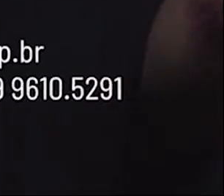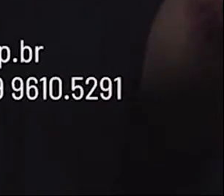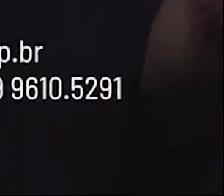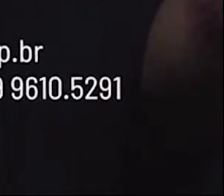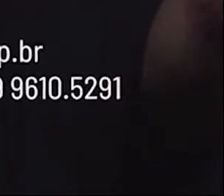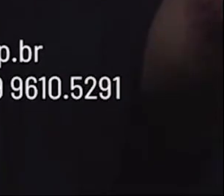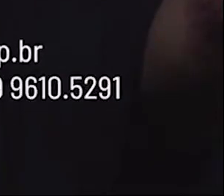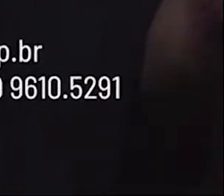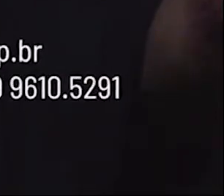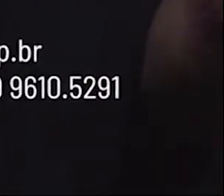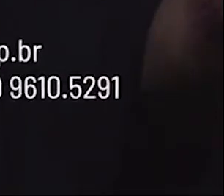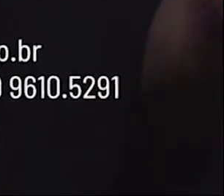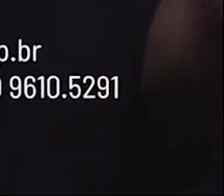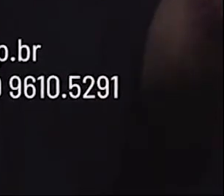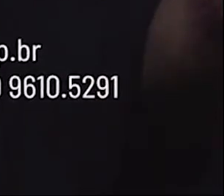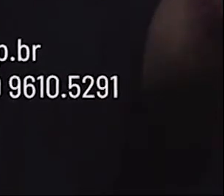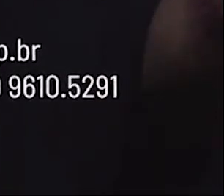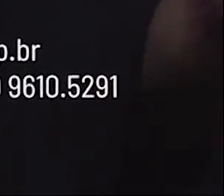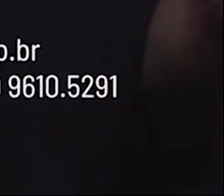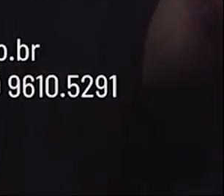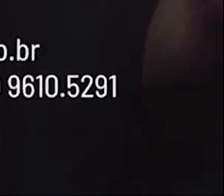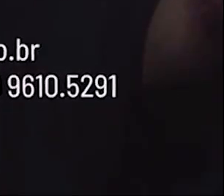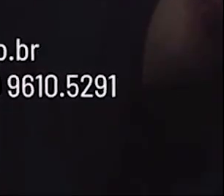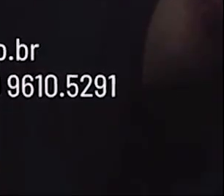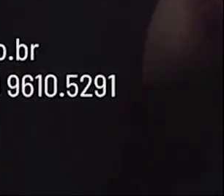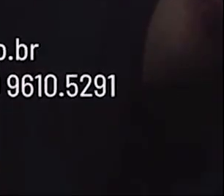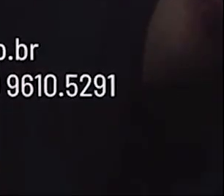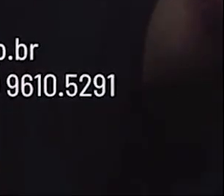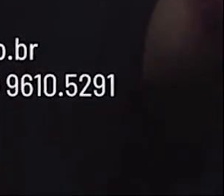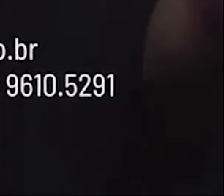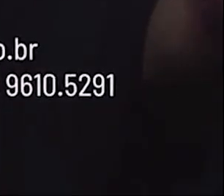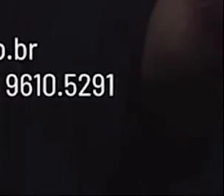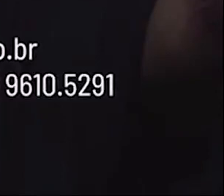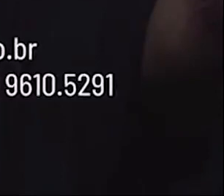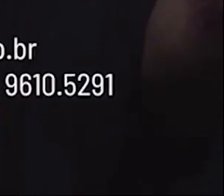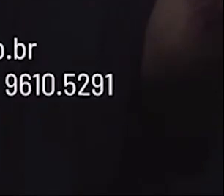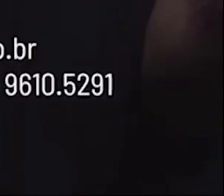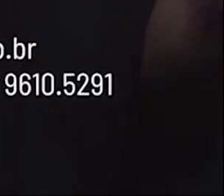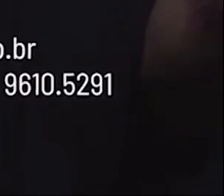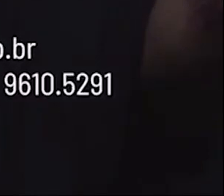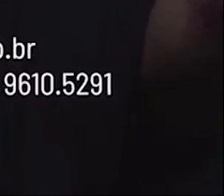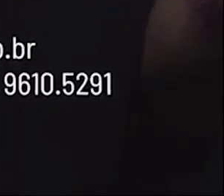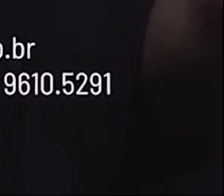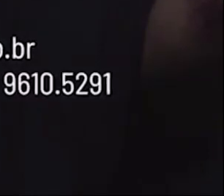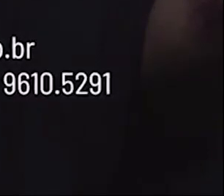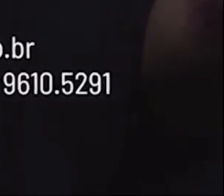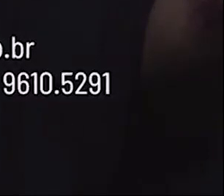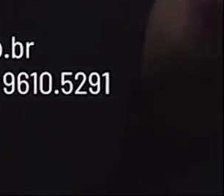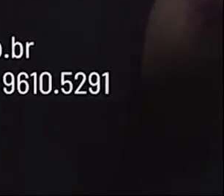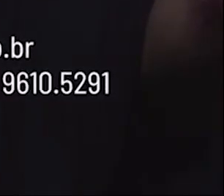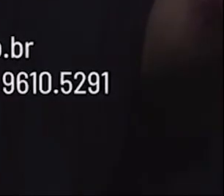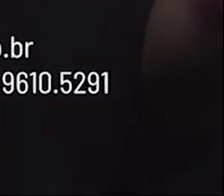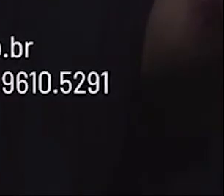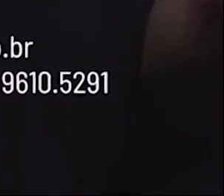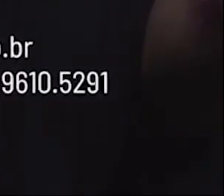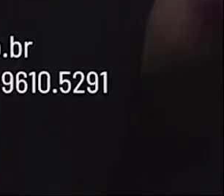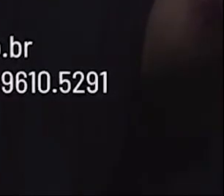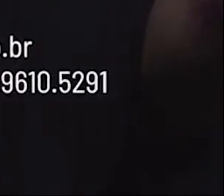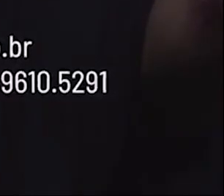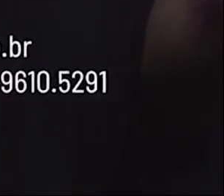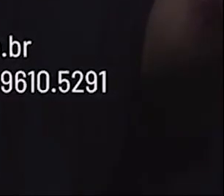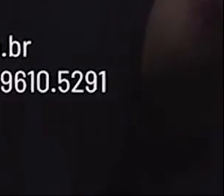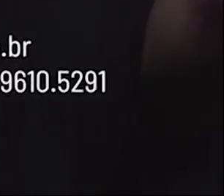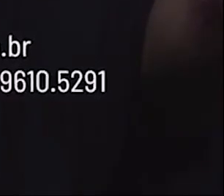Você pode fazer a denúncia na Delegacia da Mulher de Passo Fundo, Ministério Público, sim, Serviço de Informação à Mulher,